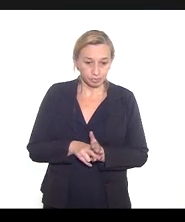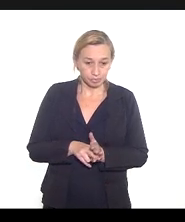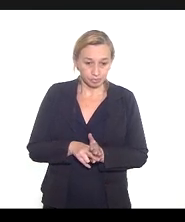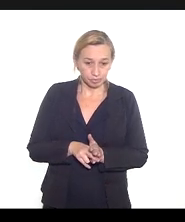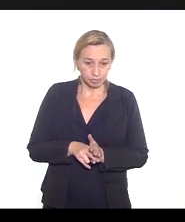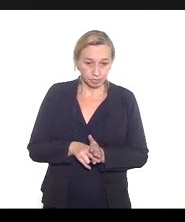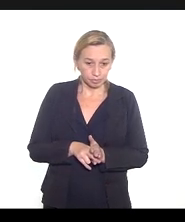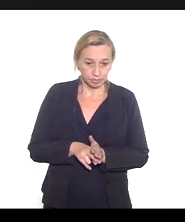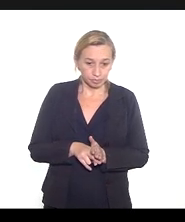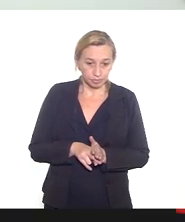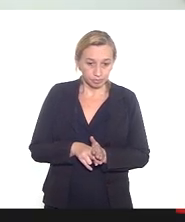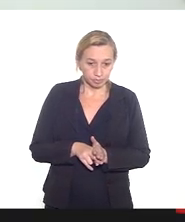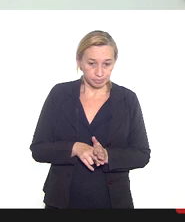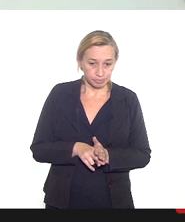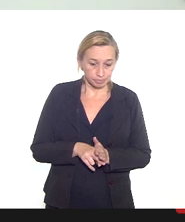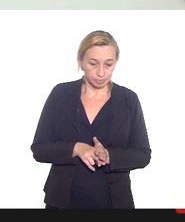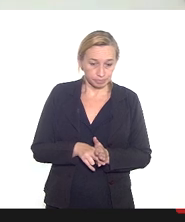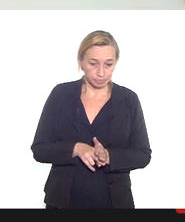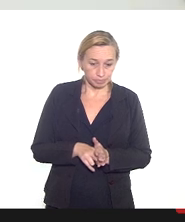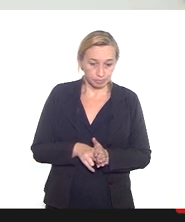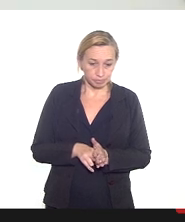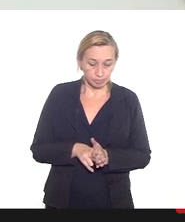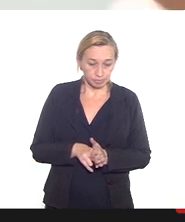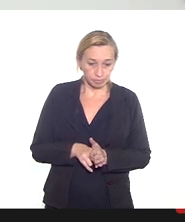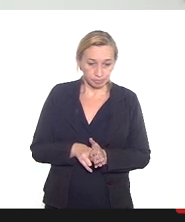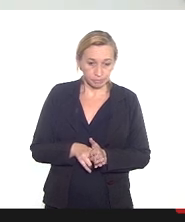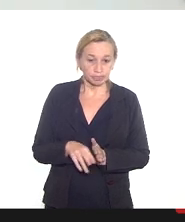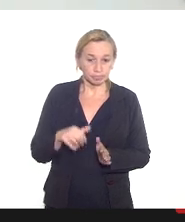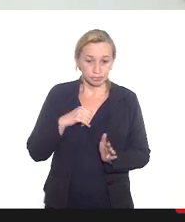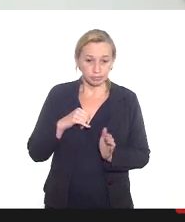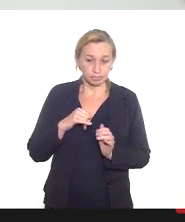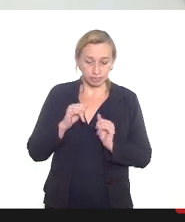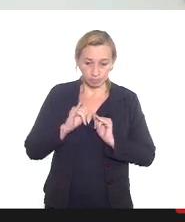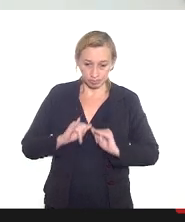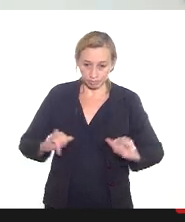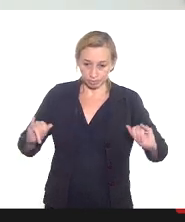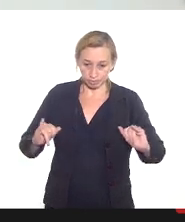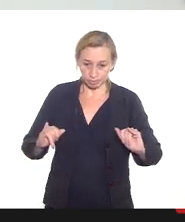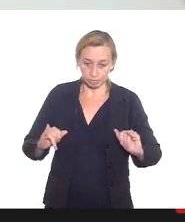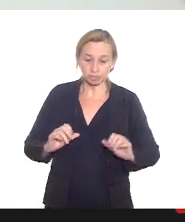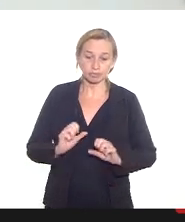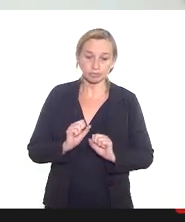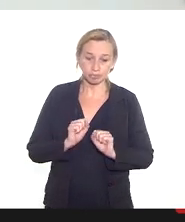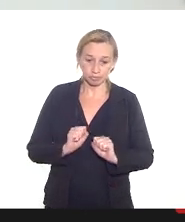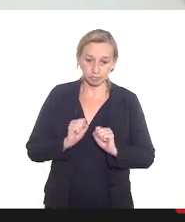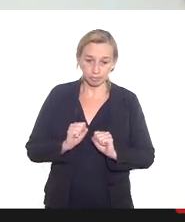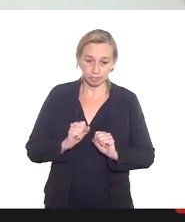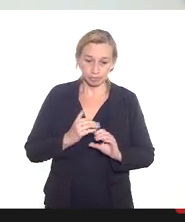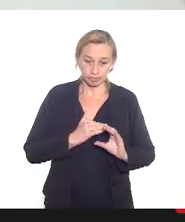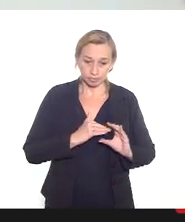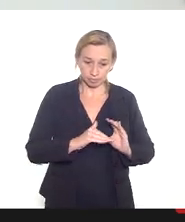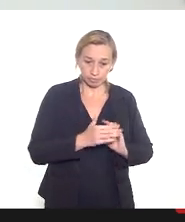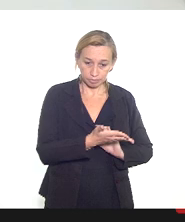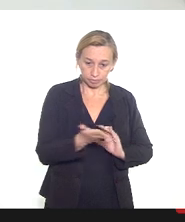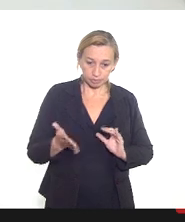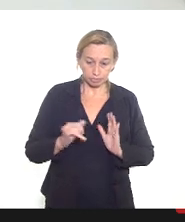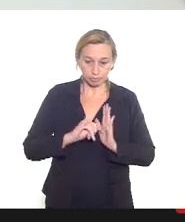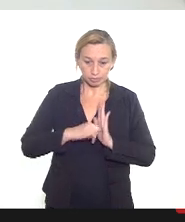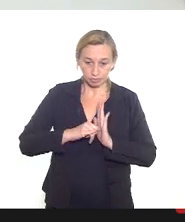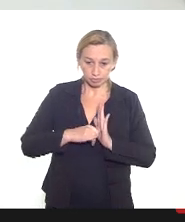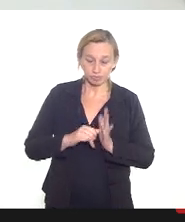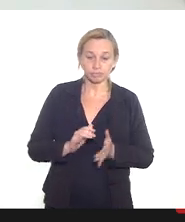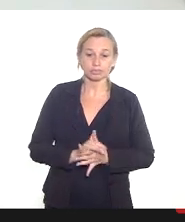assim é houve uma publicação posso deixar inclusive para vocês disponível no diário oficial